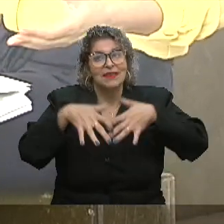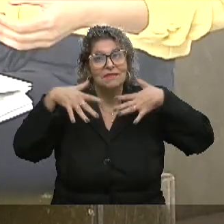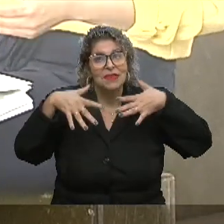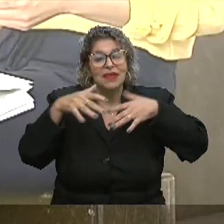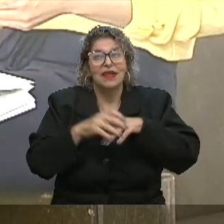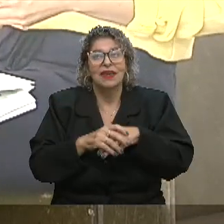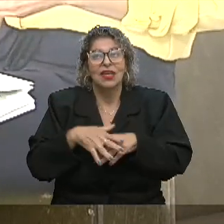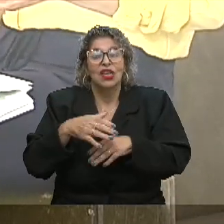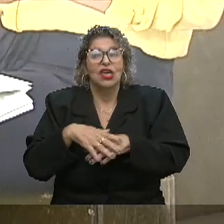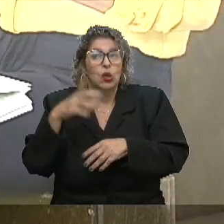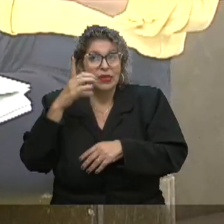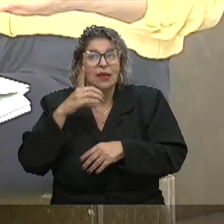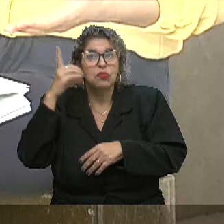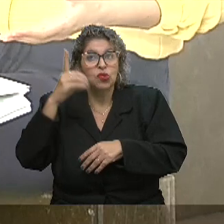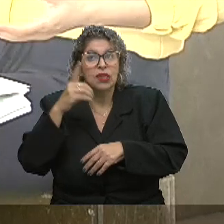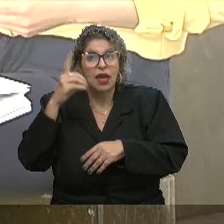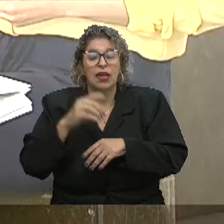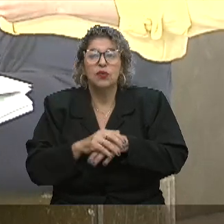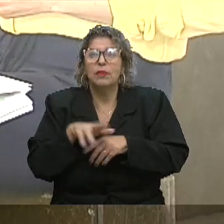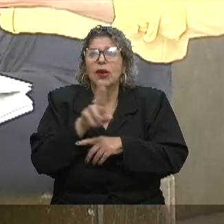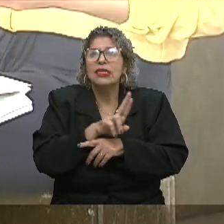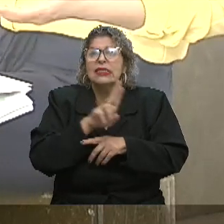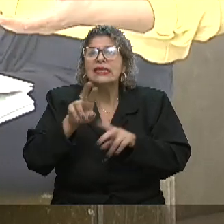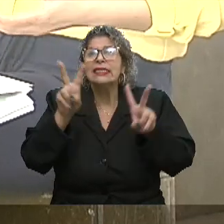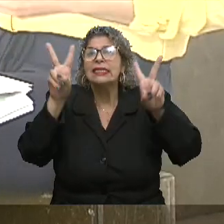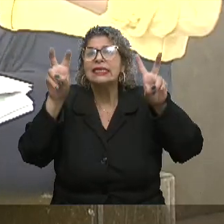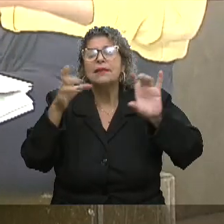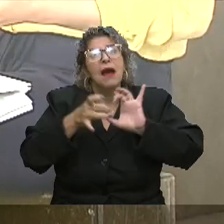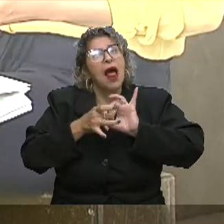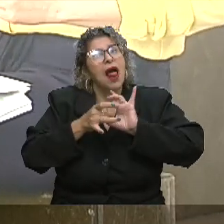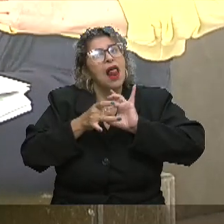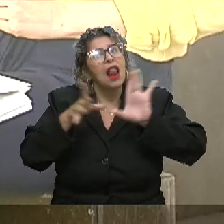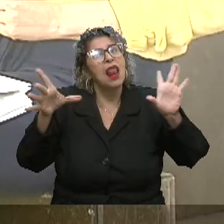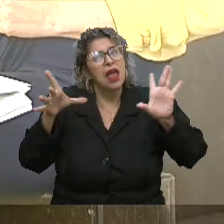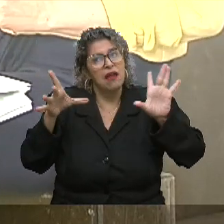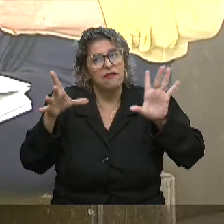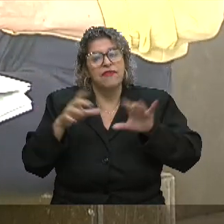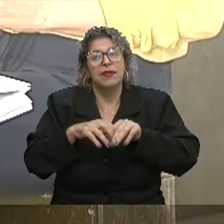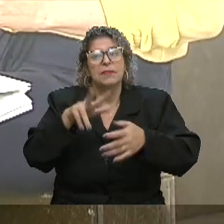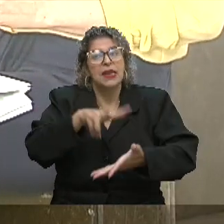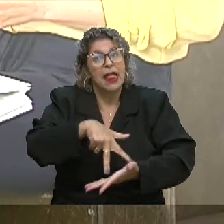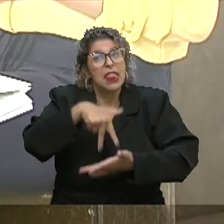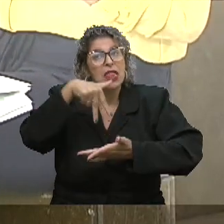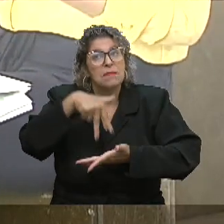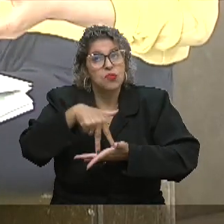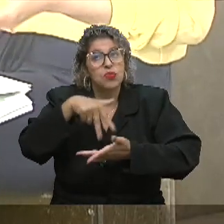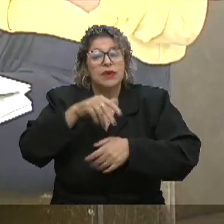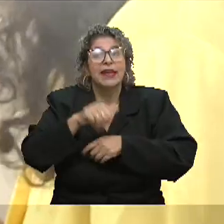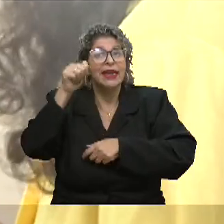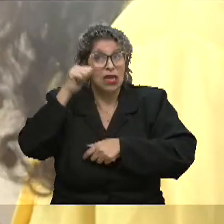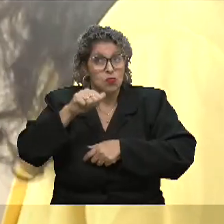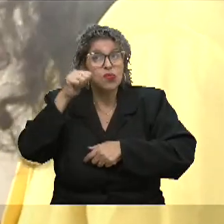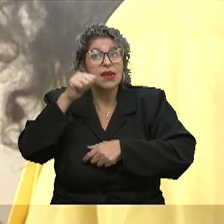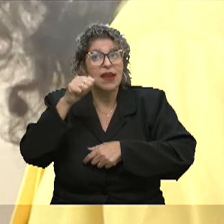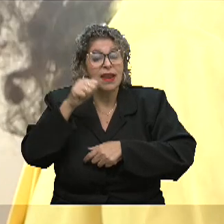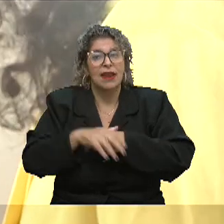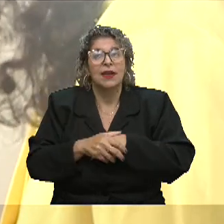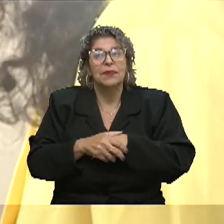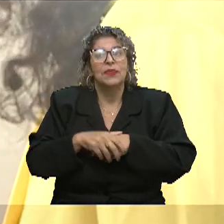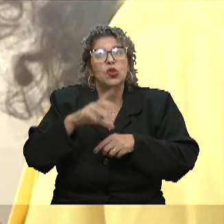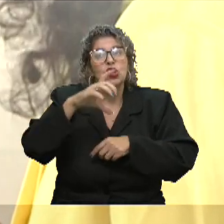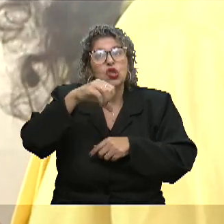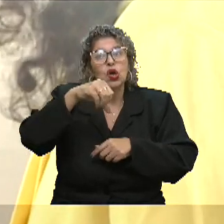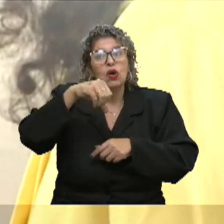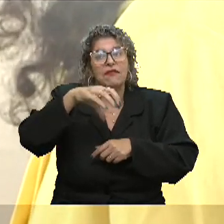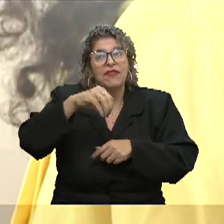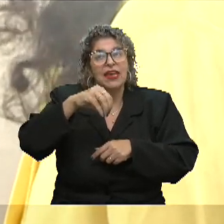onde um parlamentar pode trazer algum tema livre para abordar na tribuna. E ela trouxe justamente a questão dos 90 anos